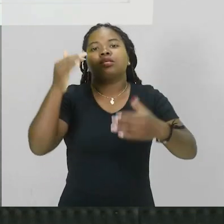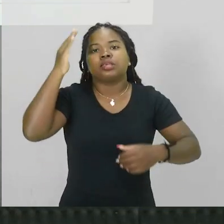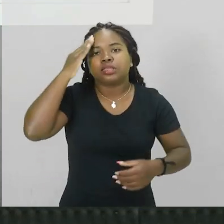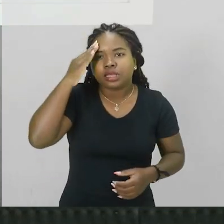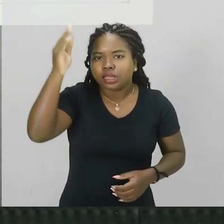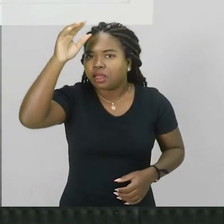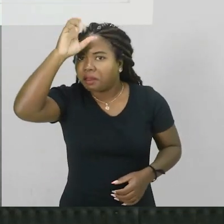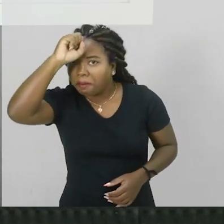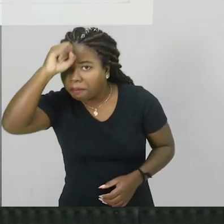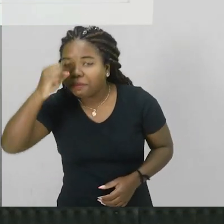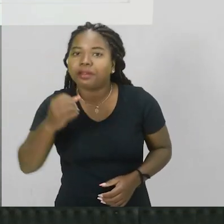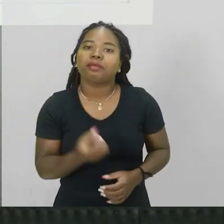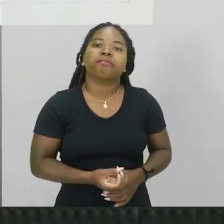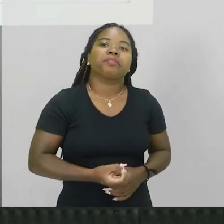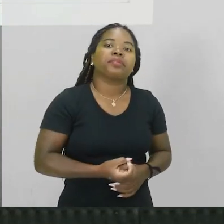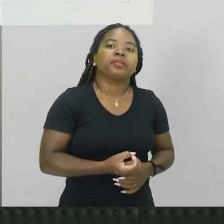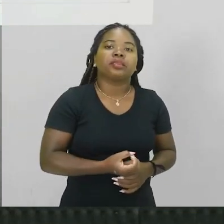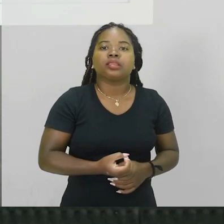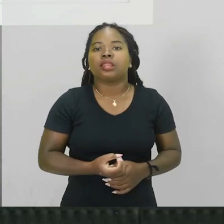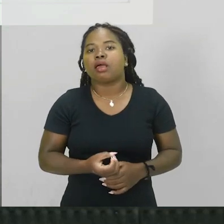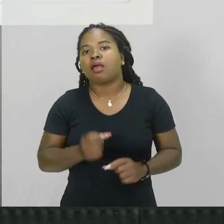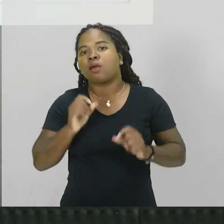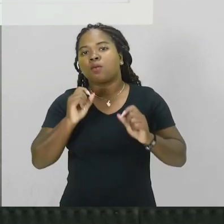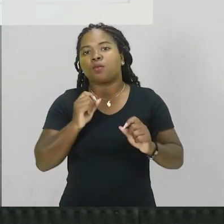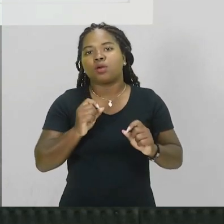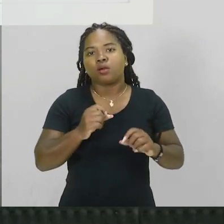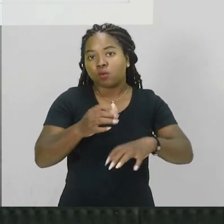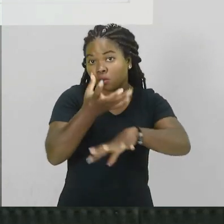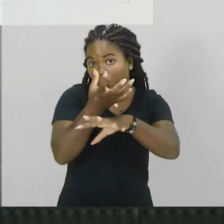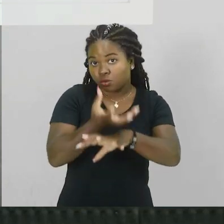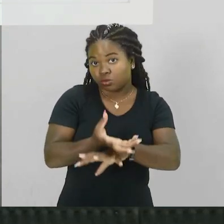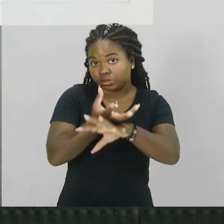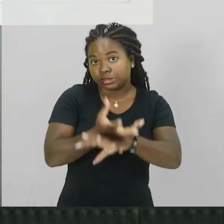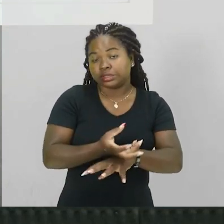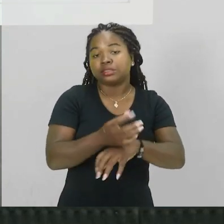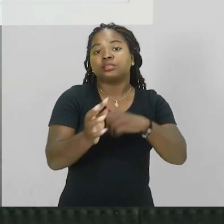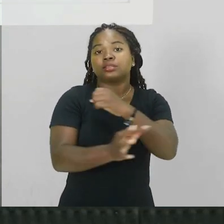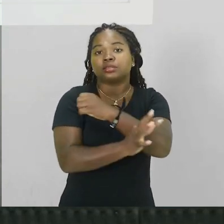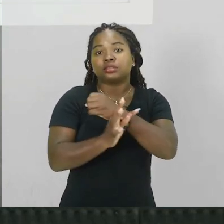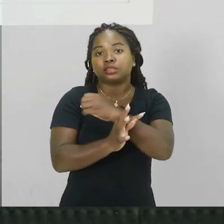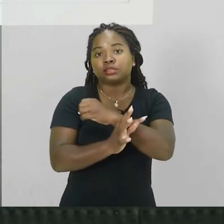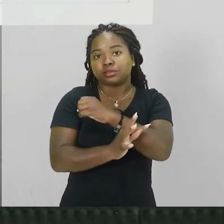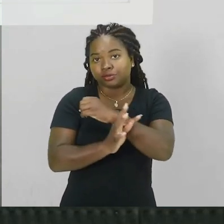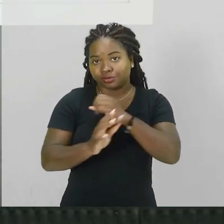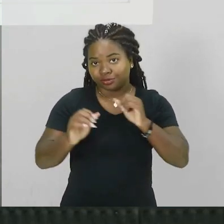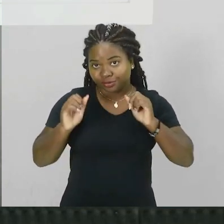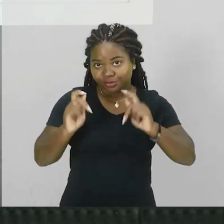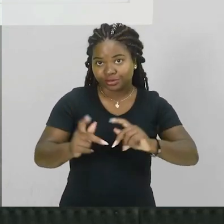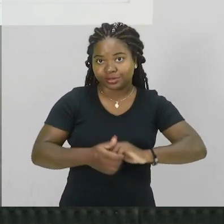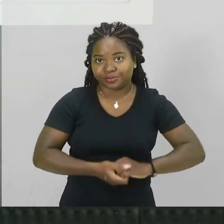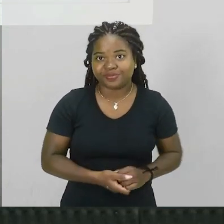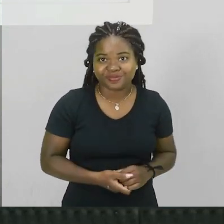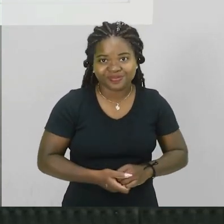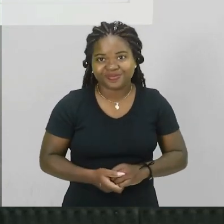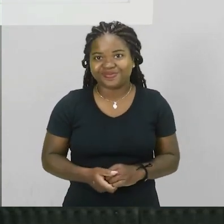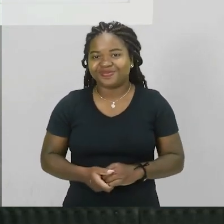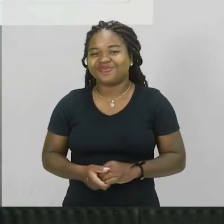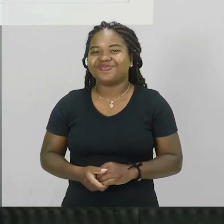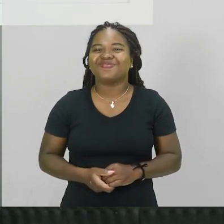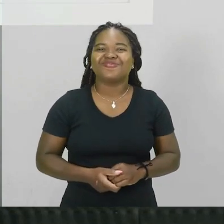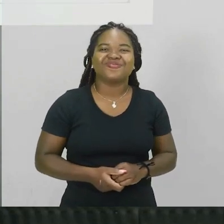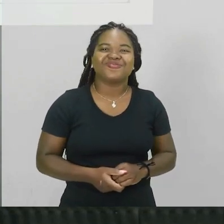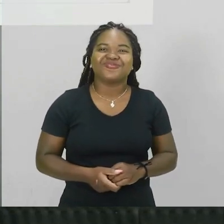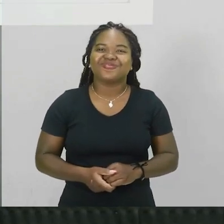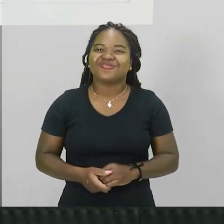muito bem aí o conteúdo de física, né, que você esteja preparado para os vestibulares da UEM, também outros vestibulares, tá certo?